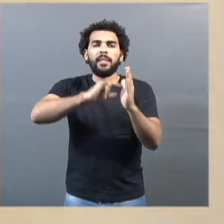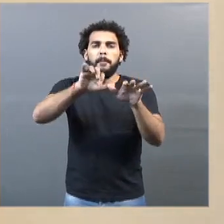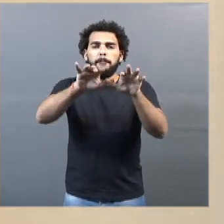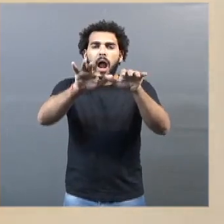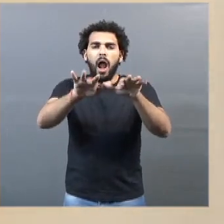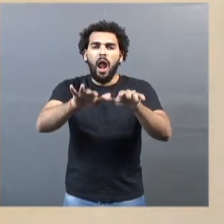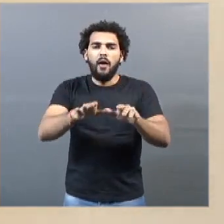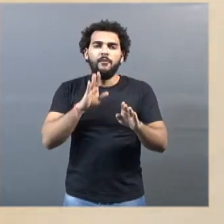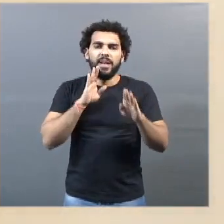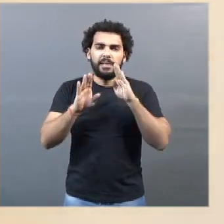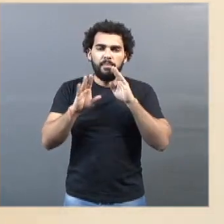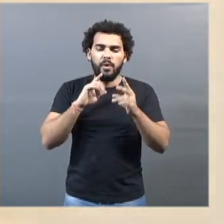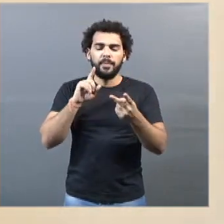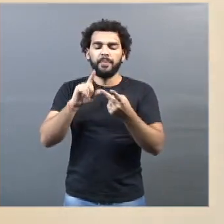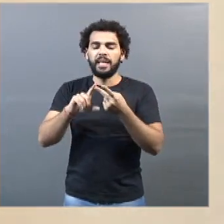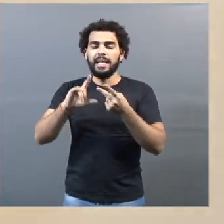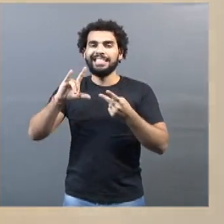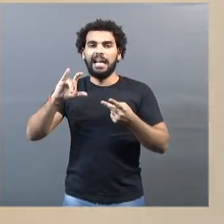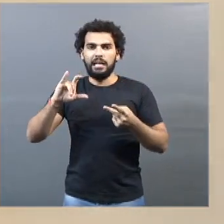Está no